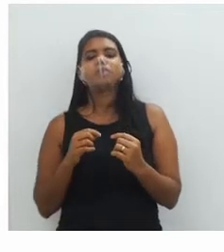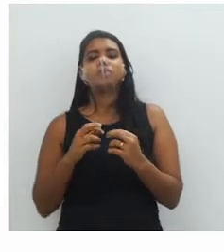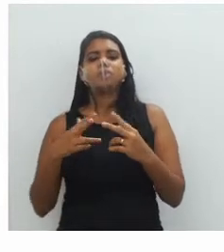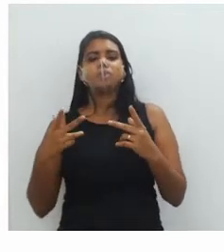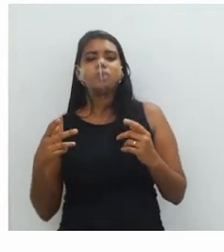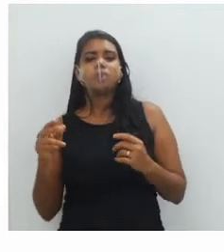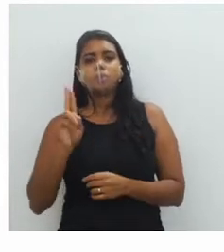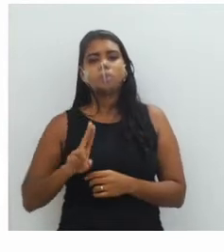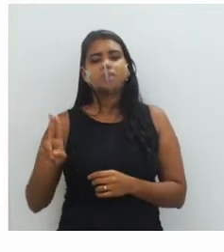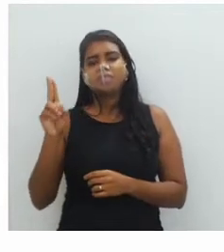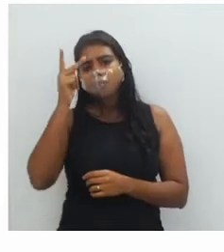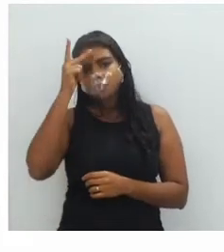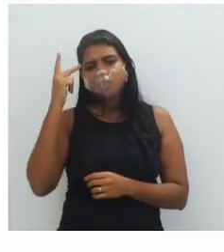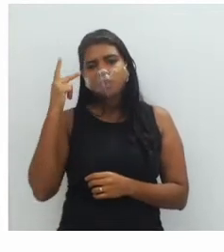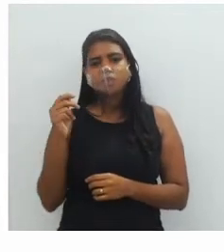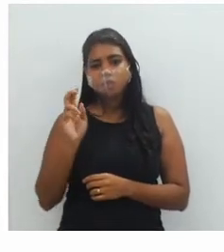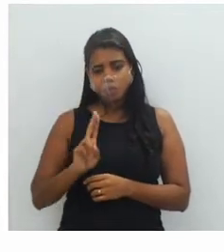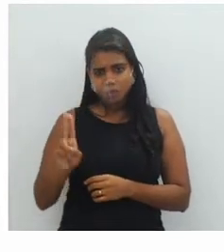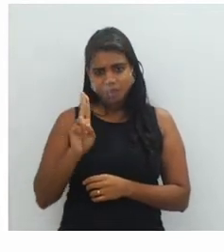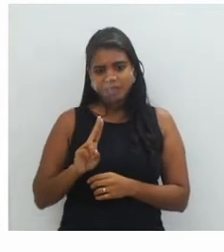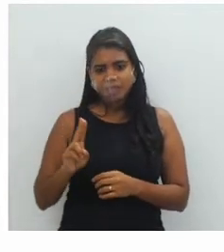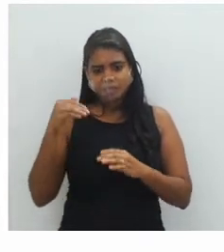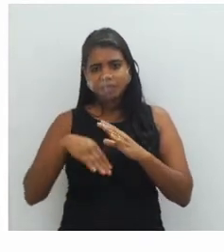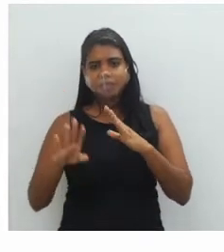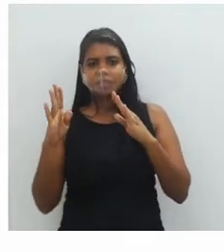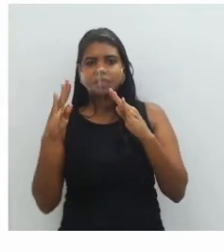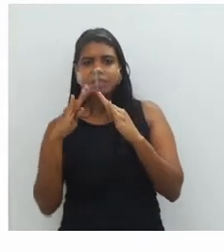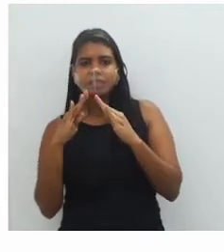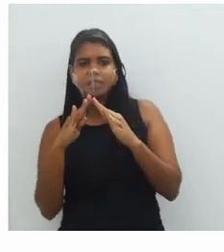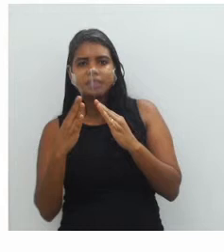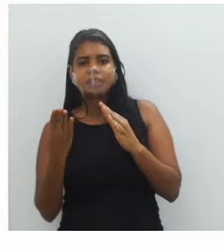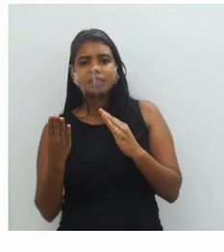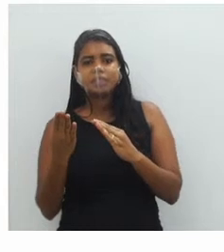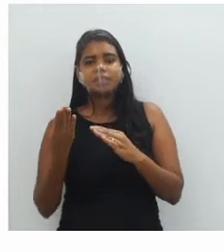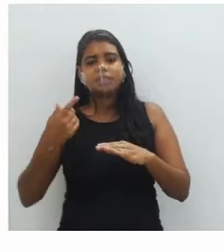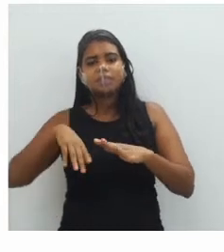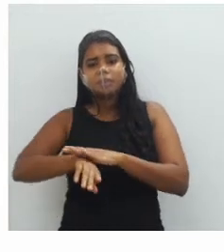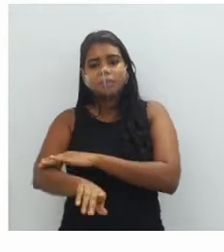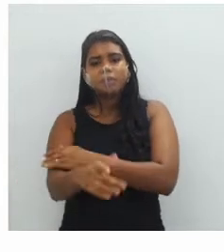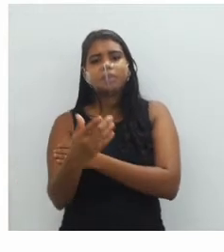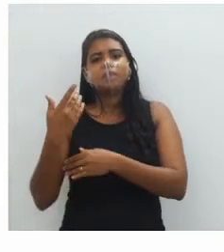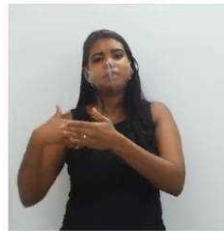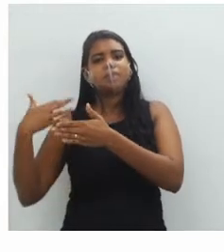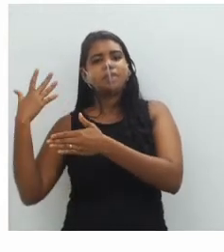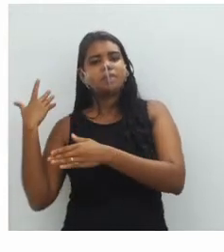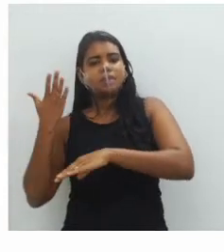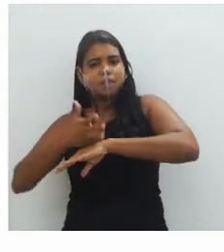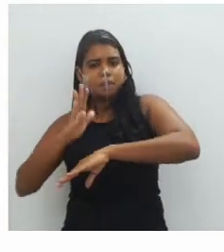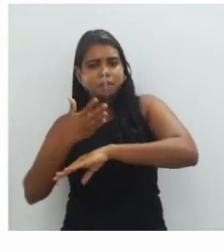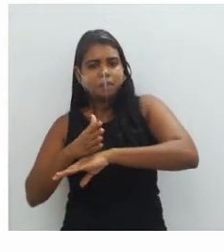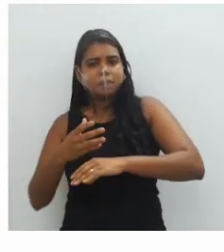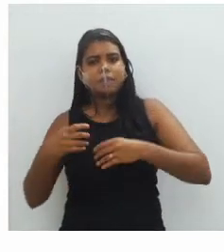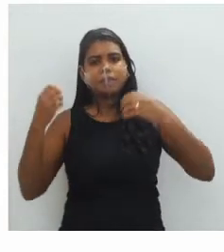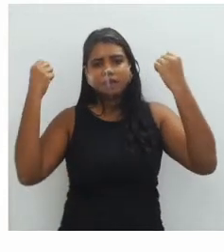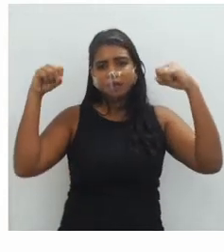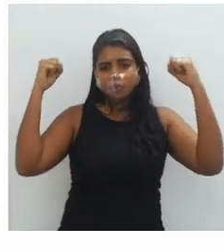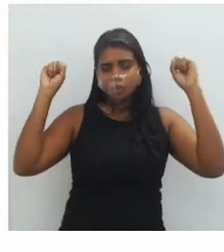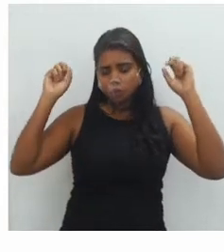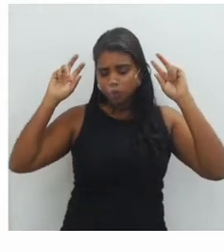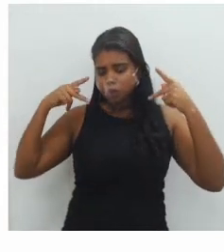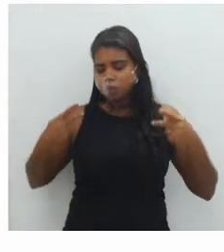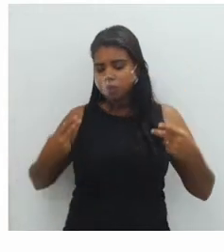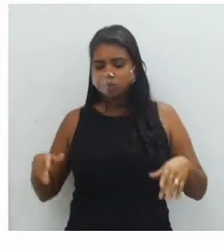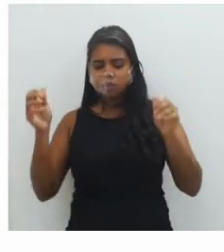de consumo da época, né, e tendências de comportamento da época, como a prática de esportes e o culto ao corpo